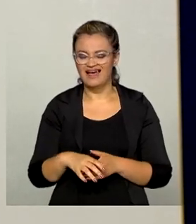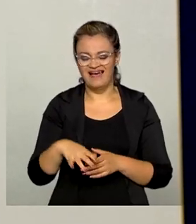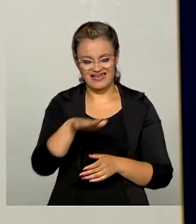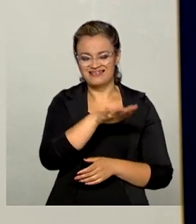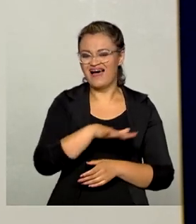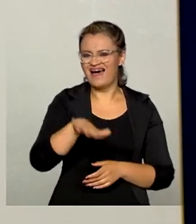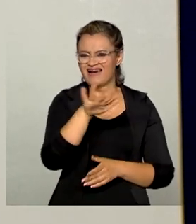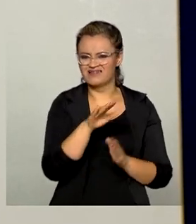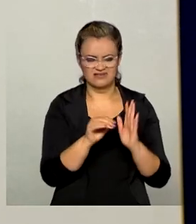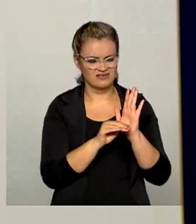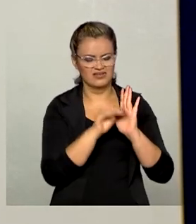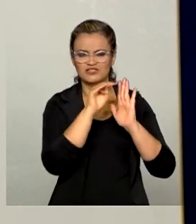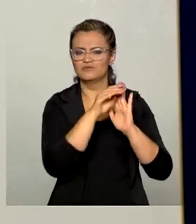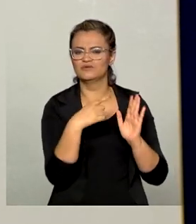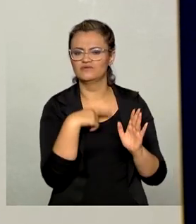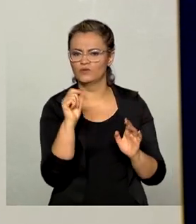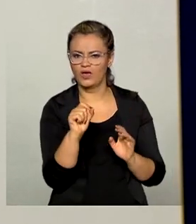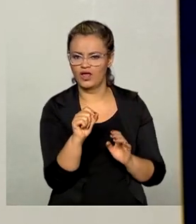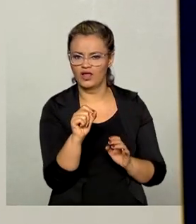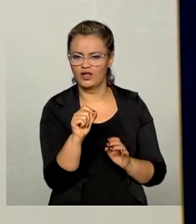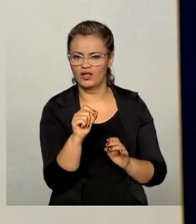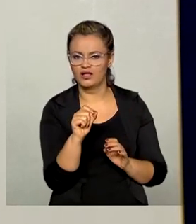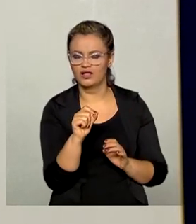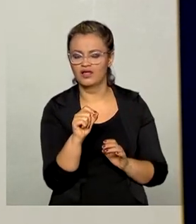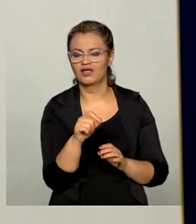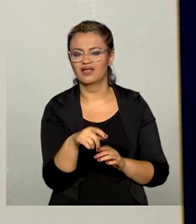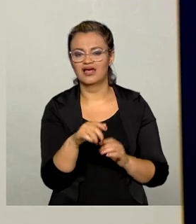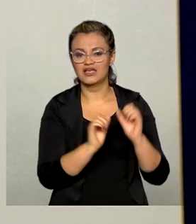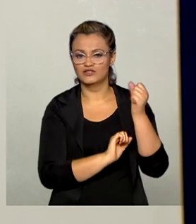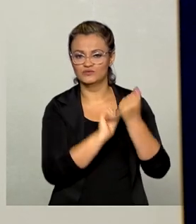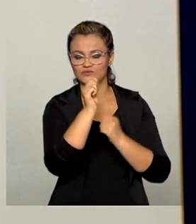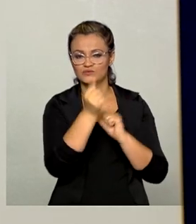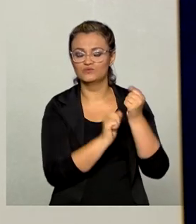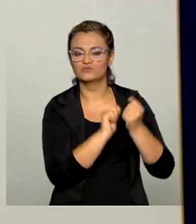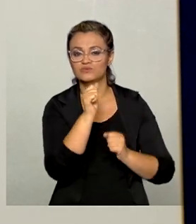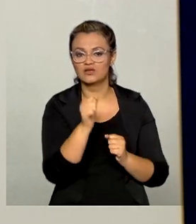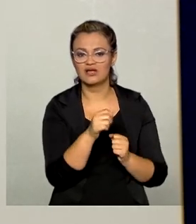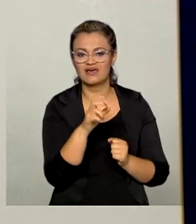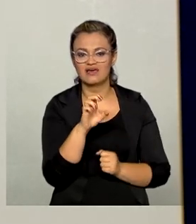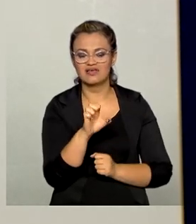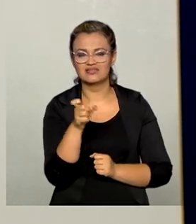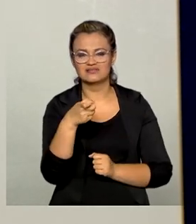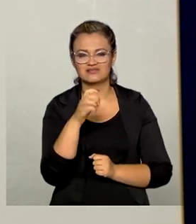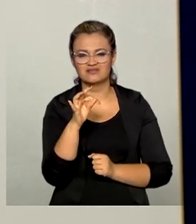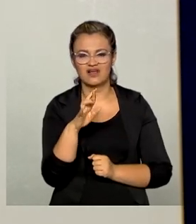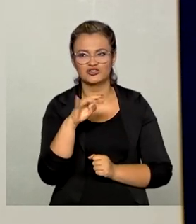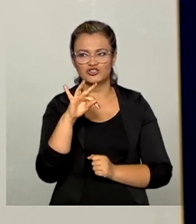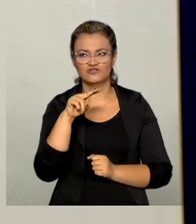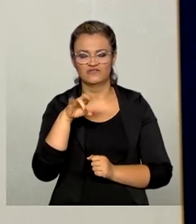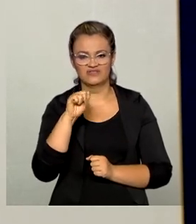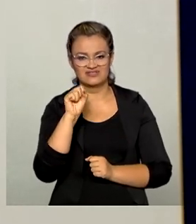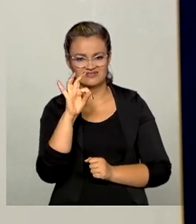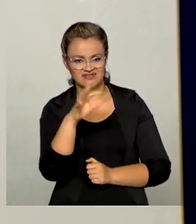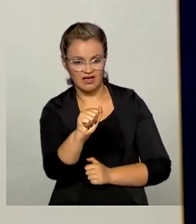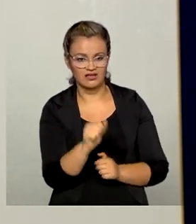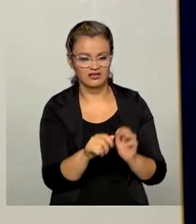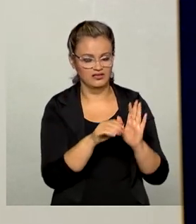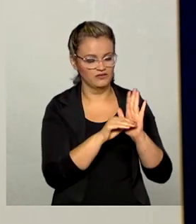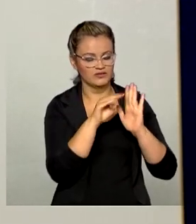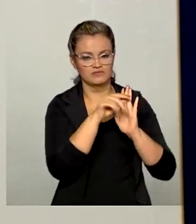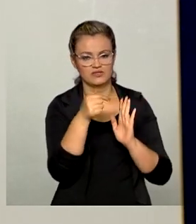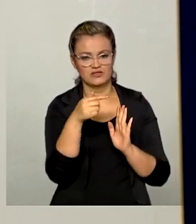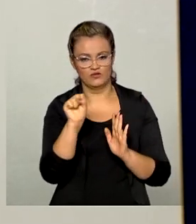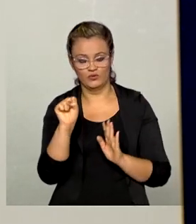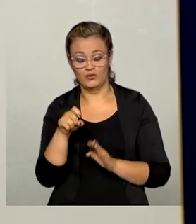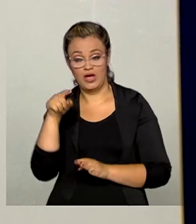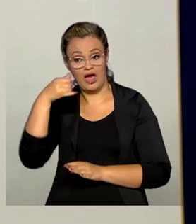que a gente poderia destacar, cabe mencionar a indústria extrativista, que teve um crescimento de 78,7%, seguida